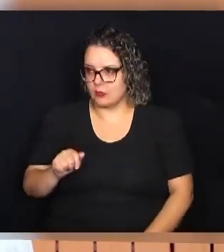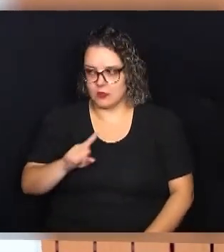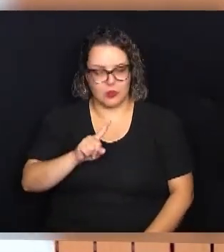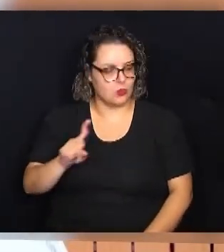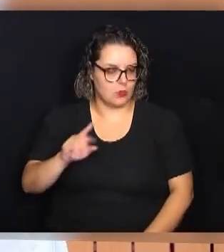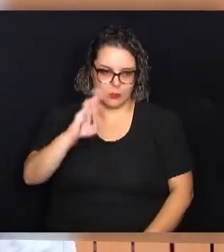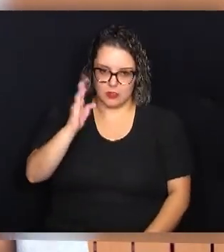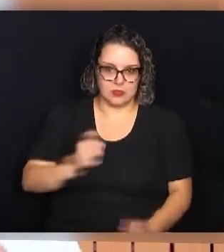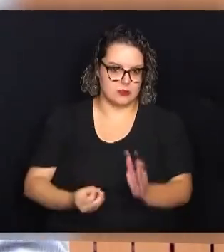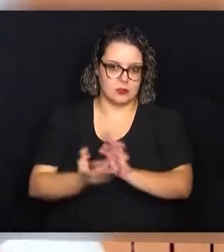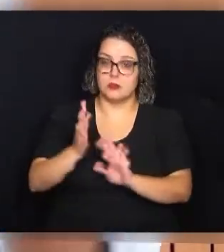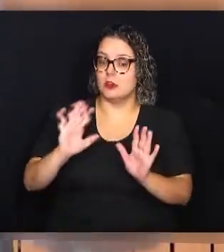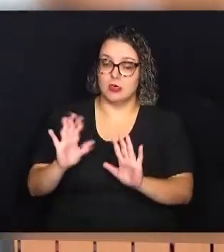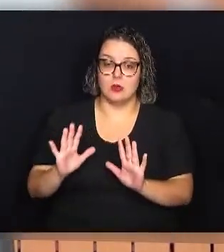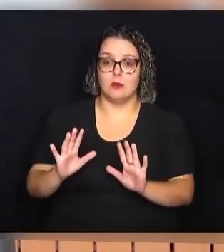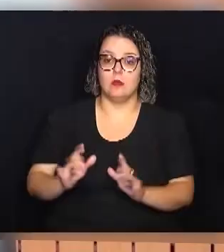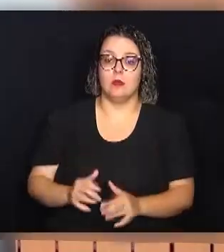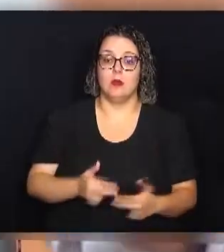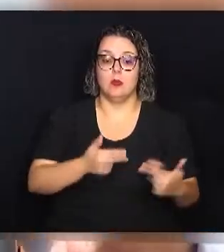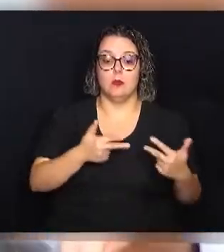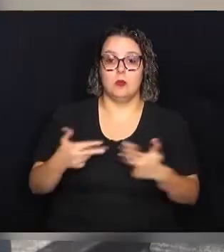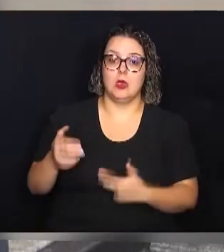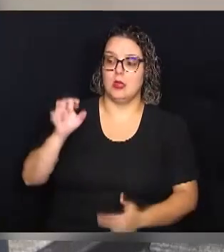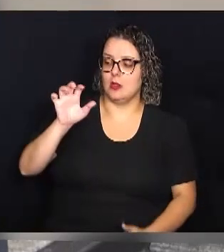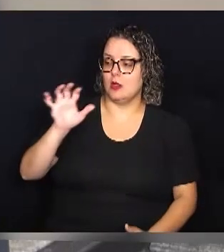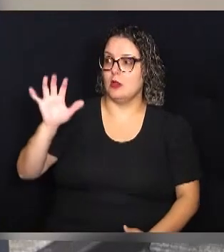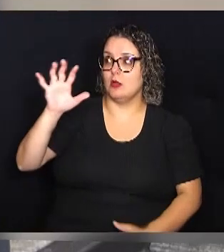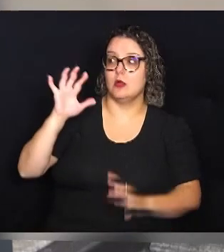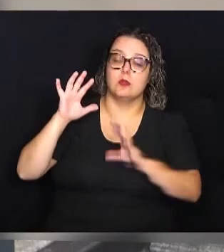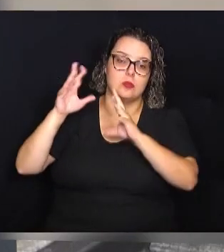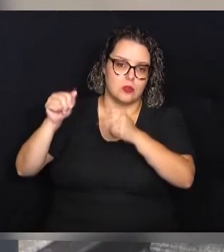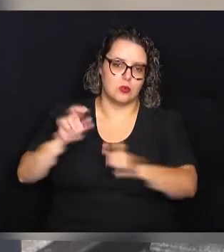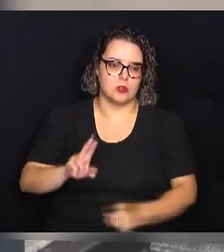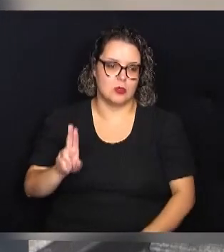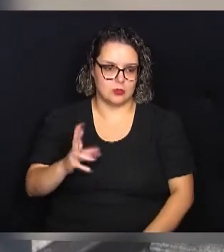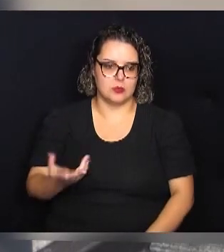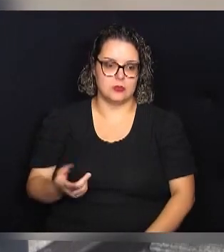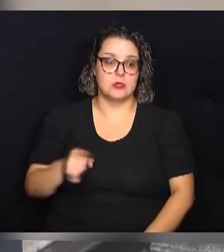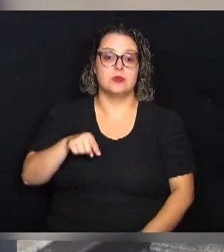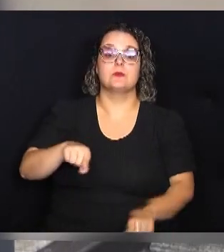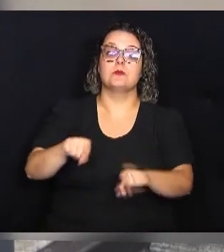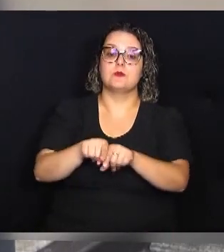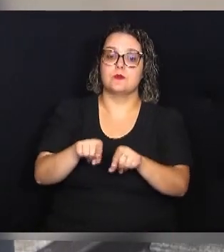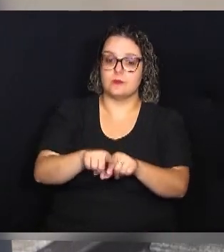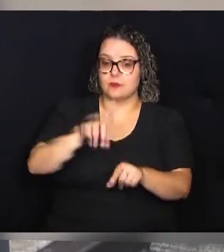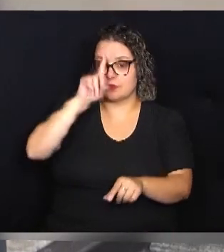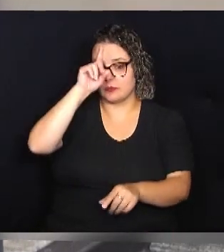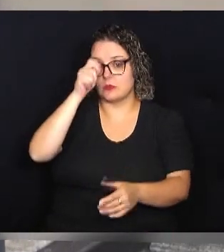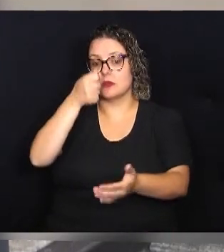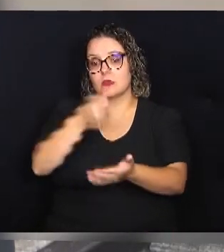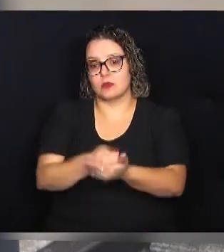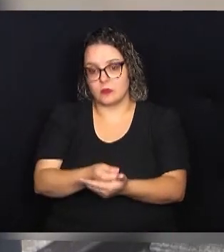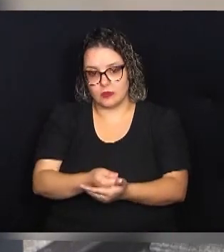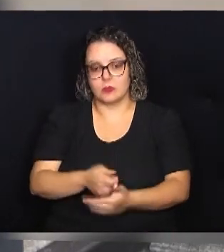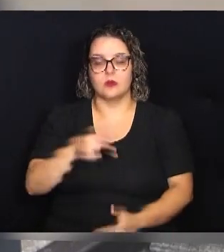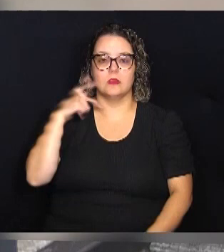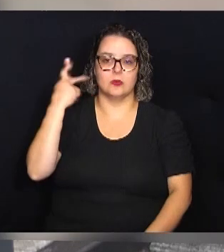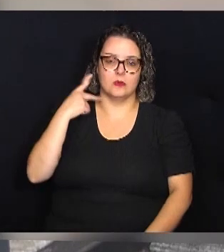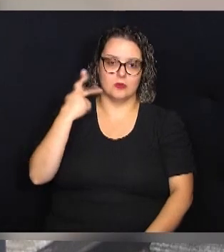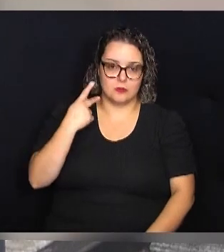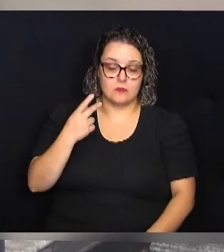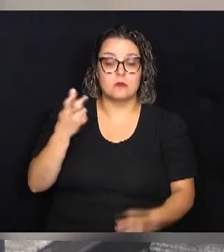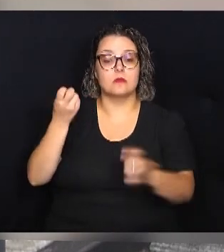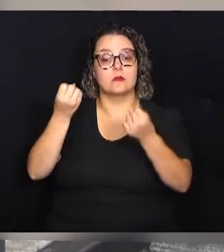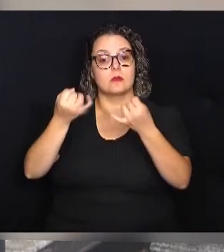mundial das maiores economias da Europa inteira. Essa também é a opinião defendida pelo parlamentar, que ainda explicou